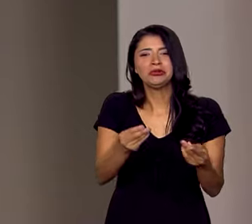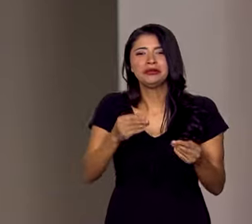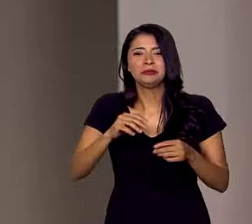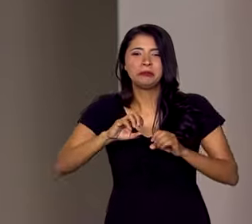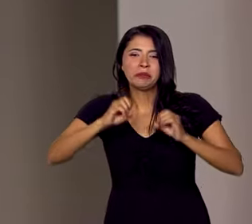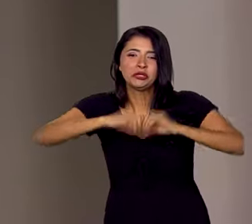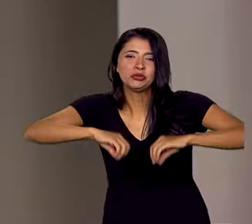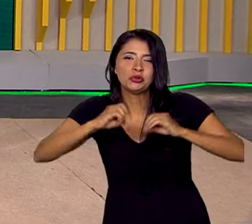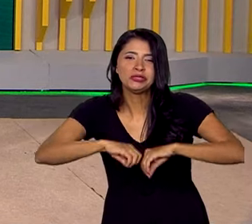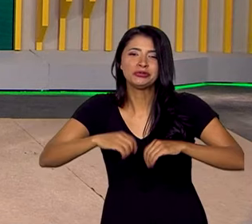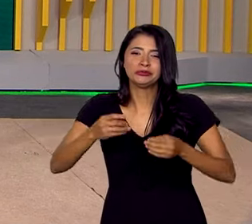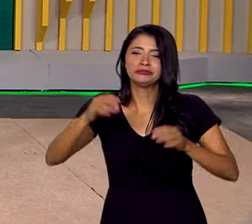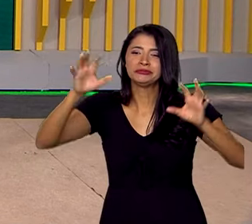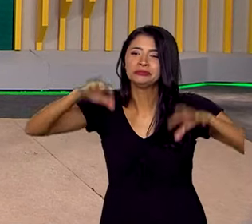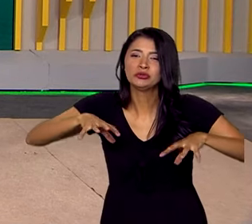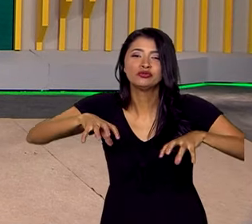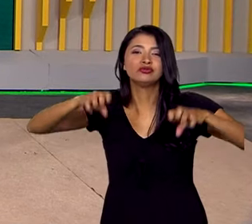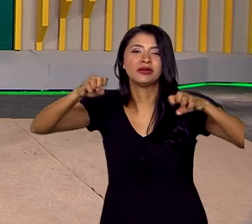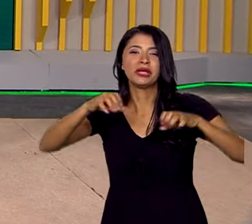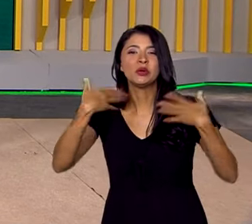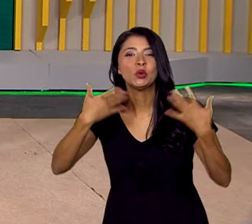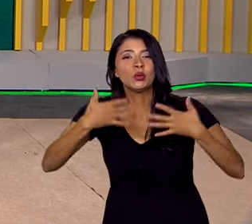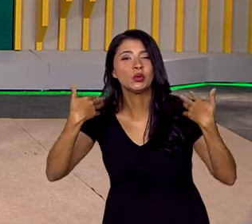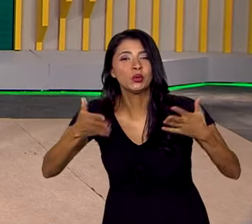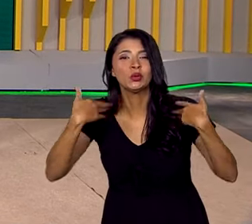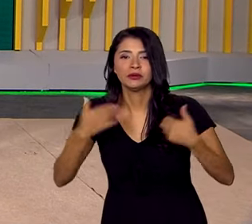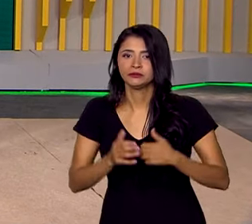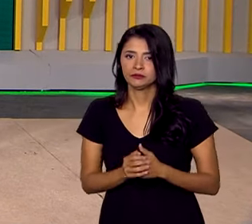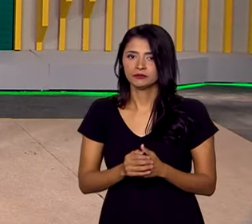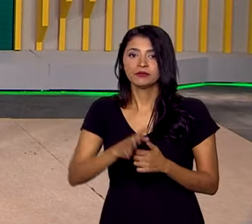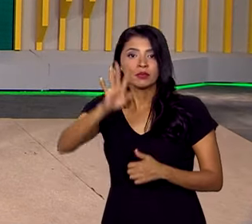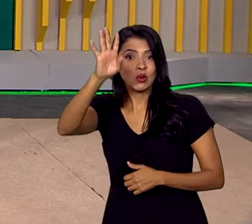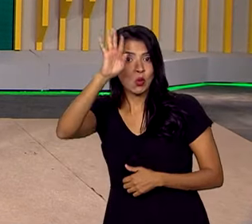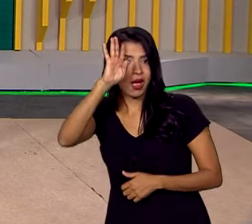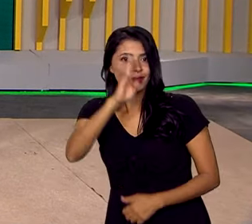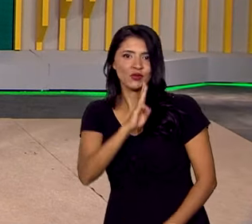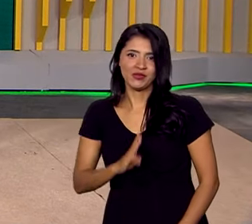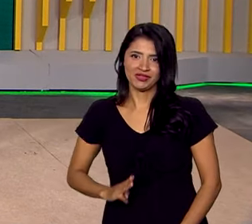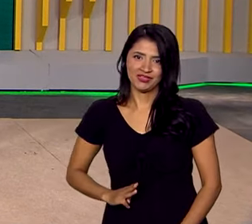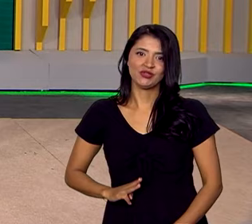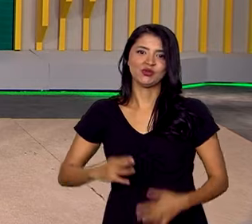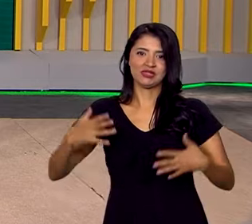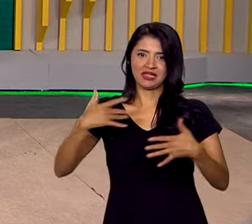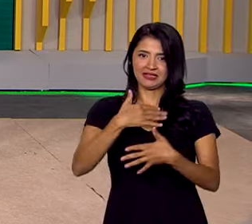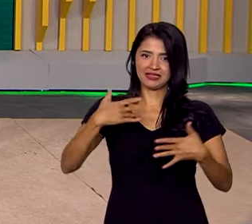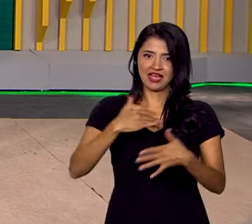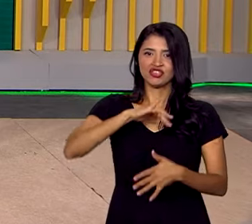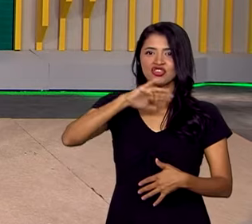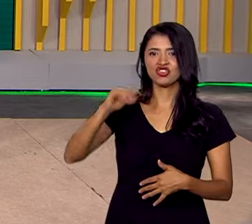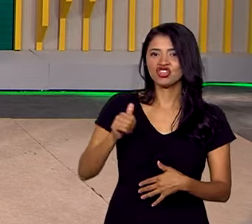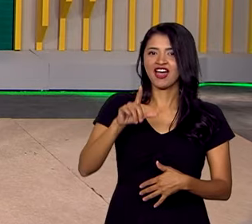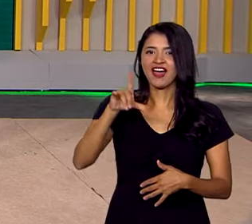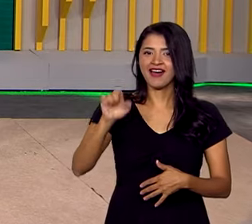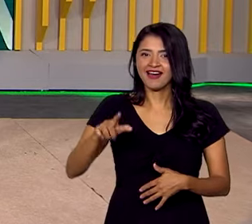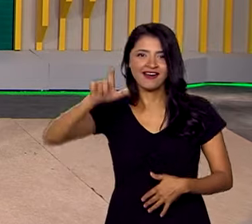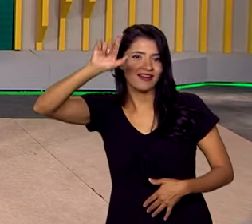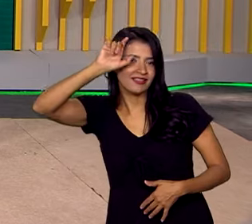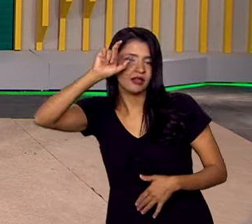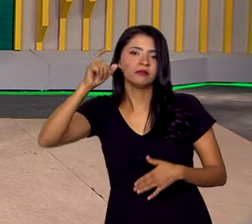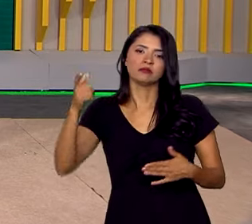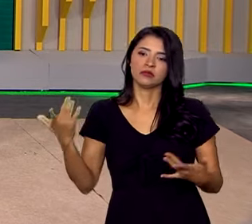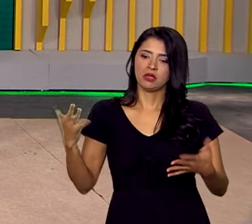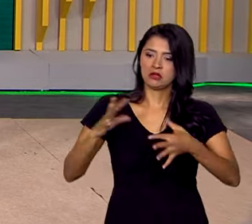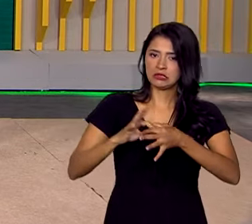e do calor extremo. Nesta quarta-feira, os ministros das cidades, Jader Filho, e da integração e do desenvolvimento